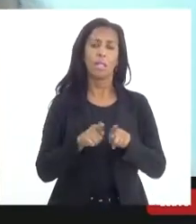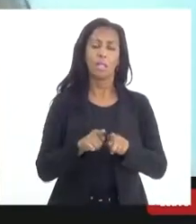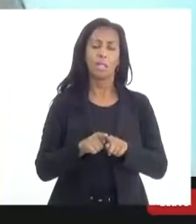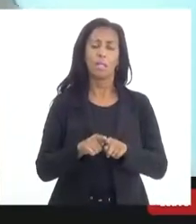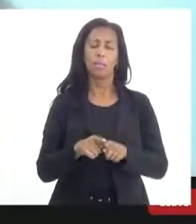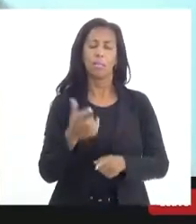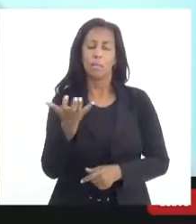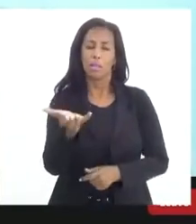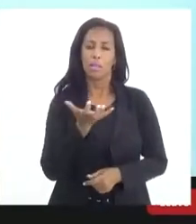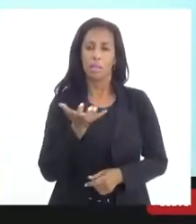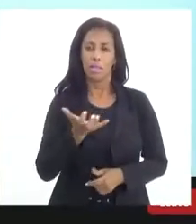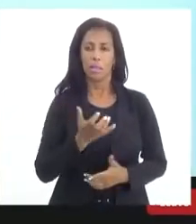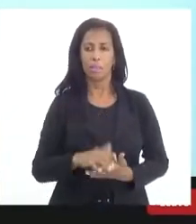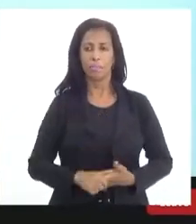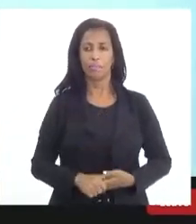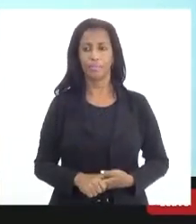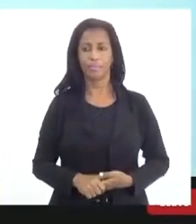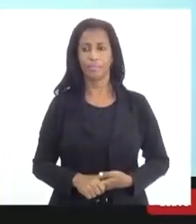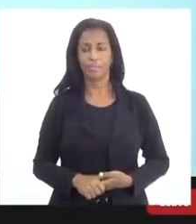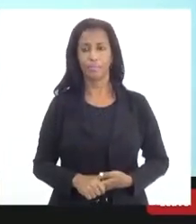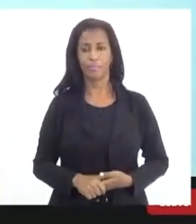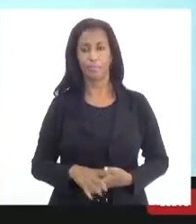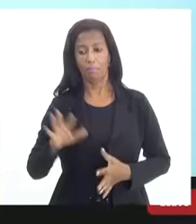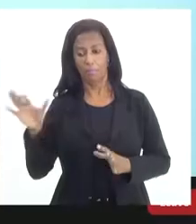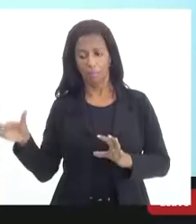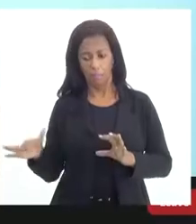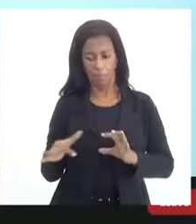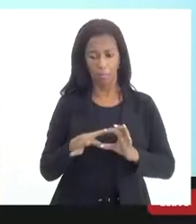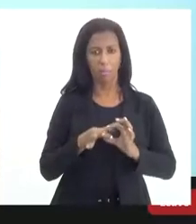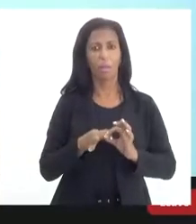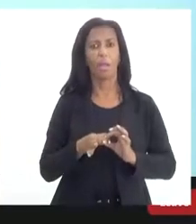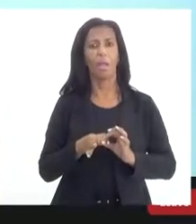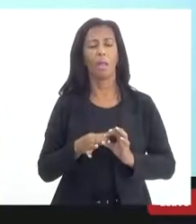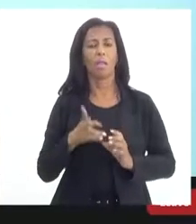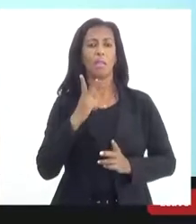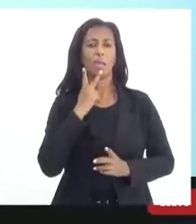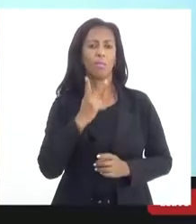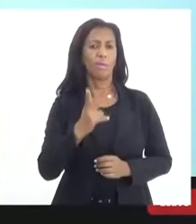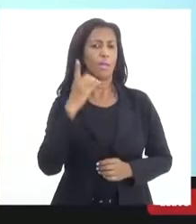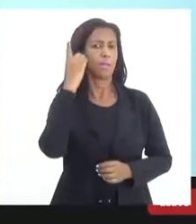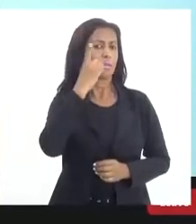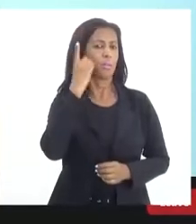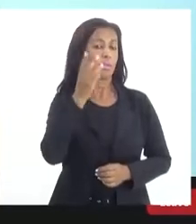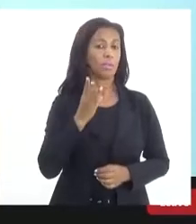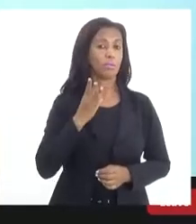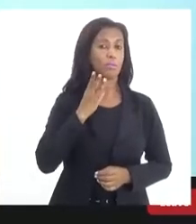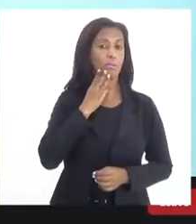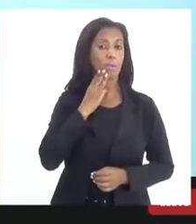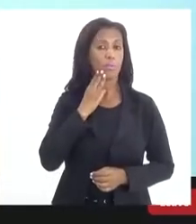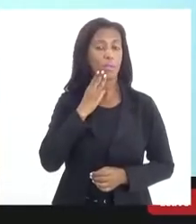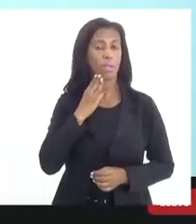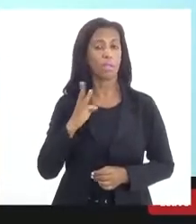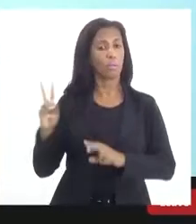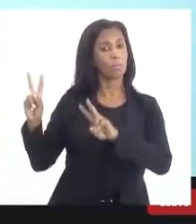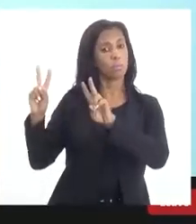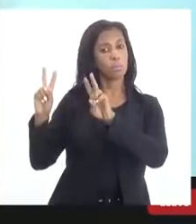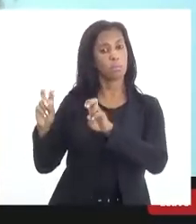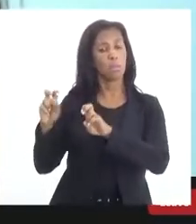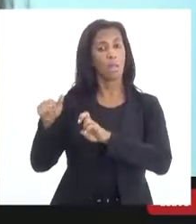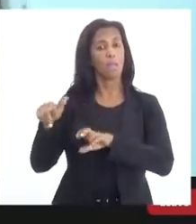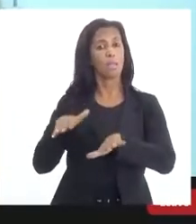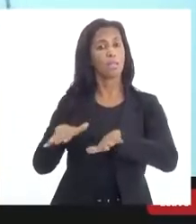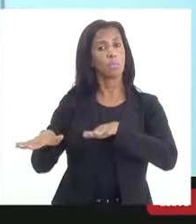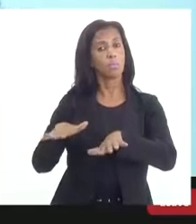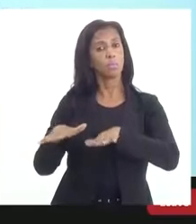pegar aí um gancho na fala do deputado Valdeck com relação a esse